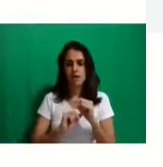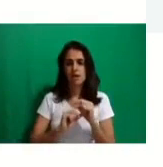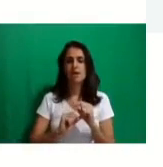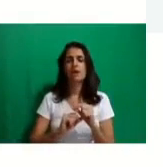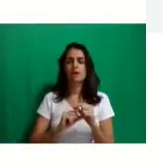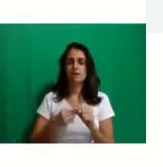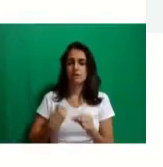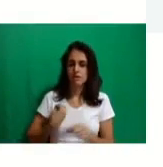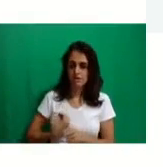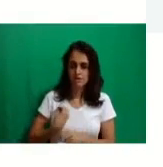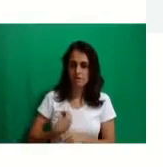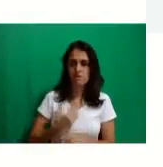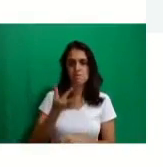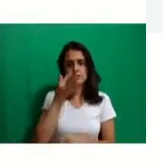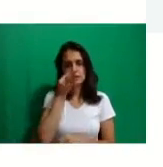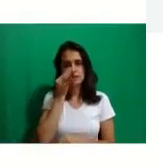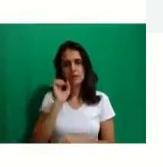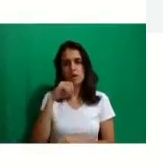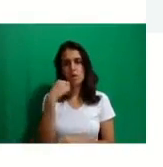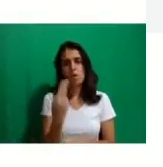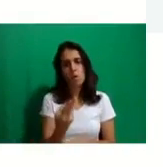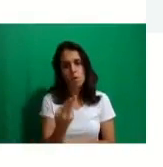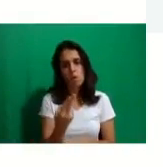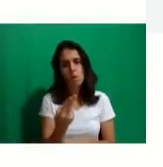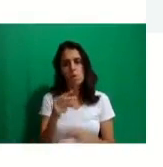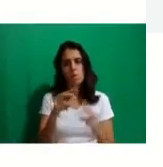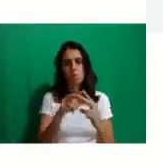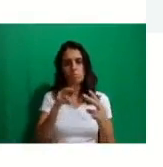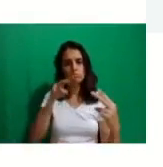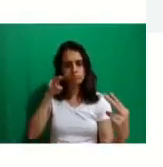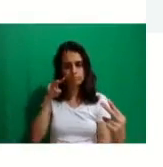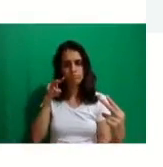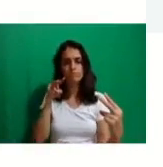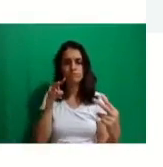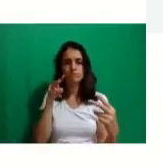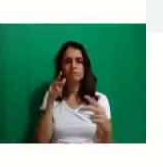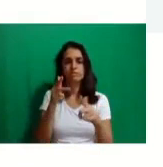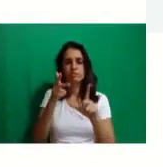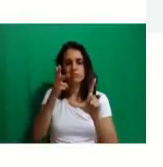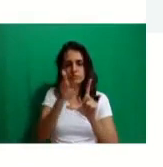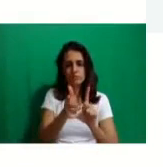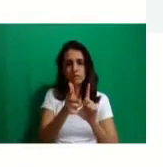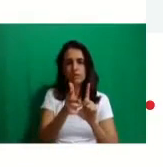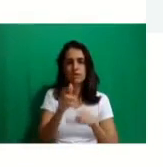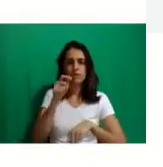ou síncronos, né? Por web conferência, enquanto durar a pandemia, tá bom?